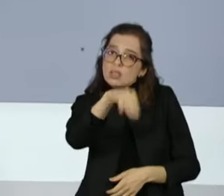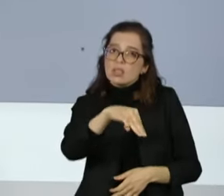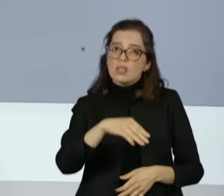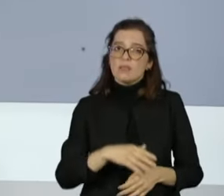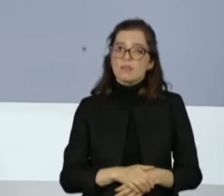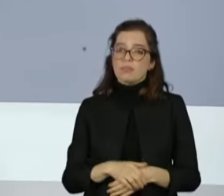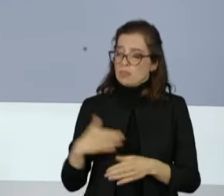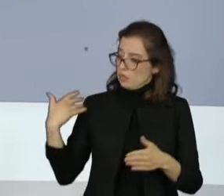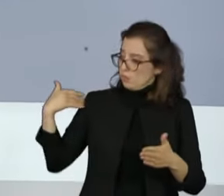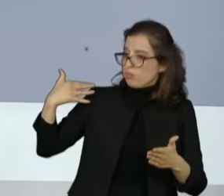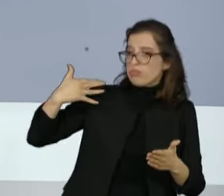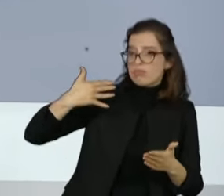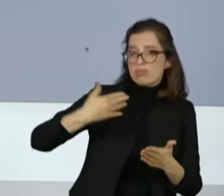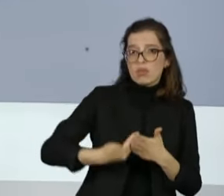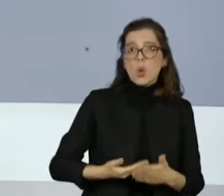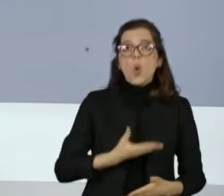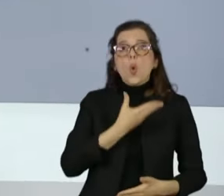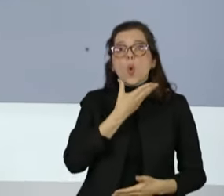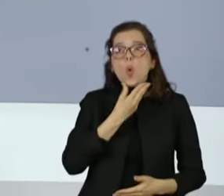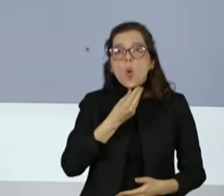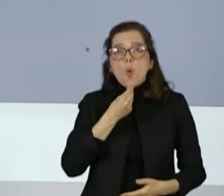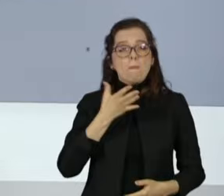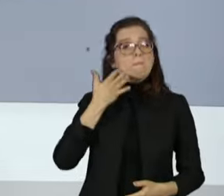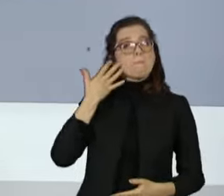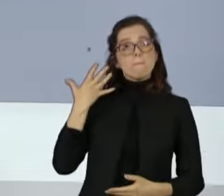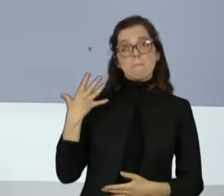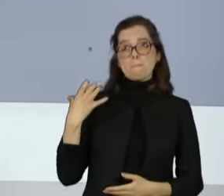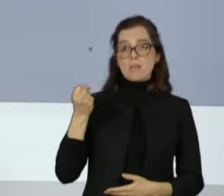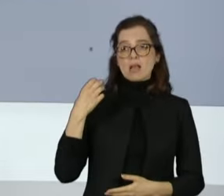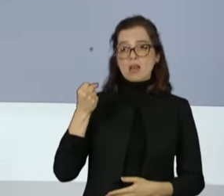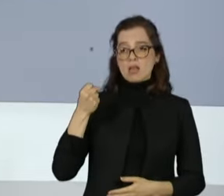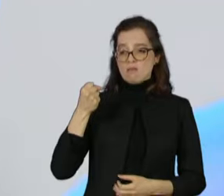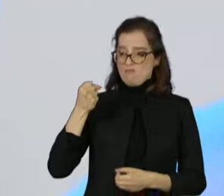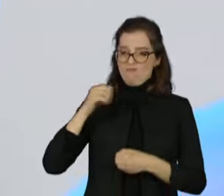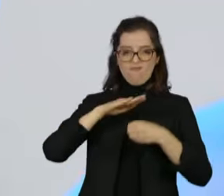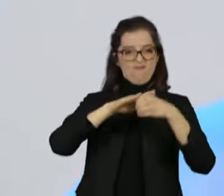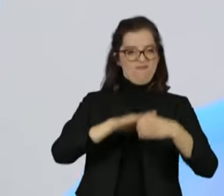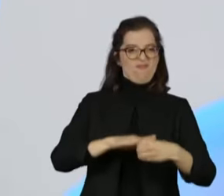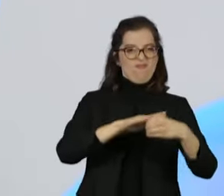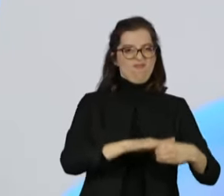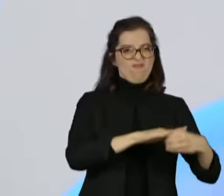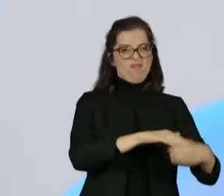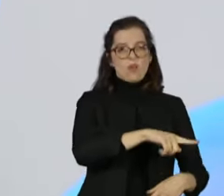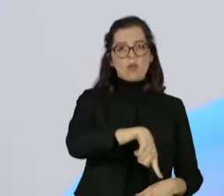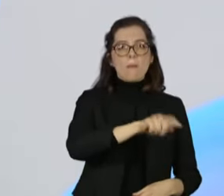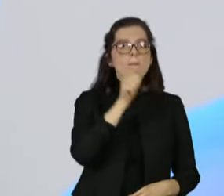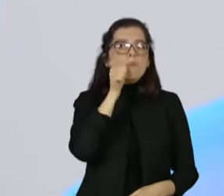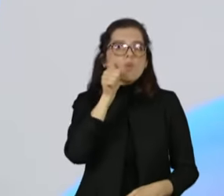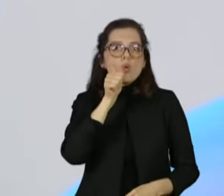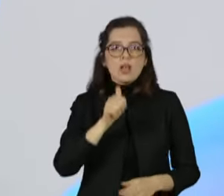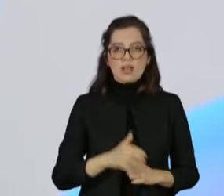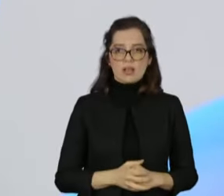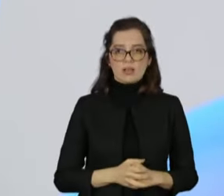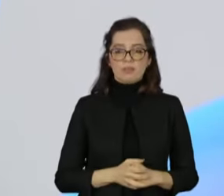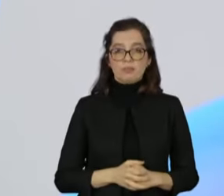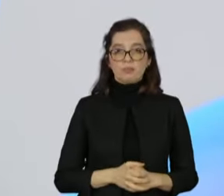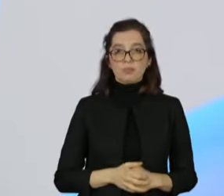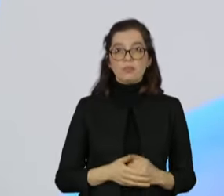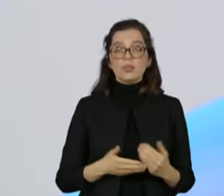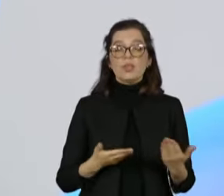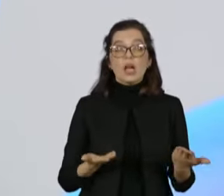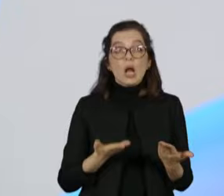machos e brancos, donos do capital, que submetem as mulheres? São homens brancos hoje que comandam o processo.